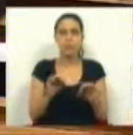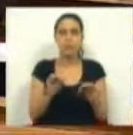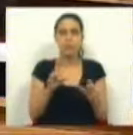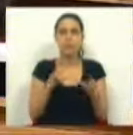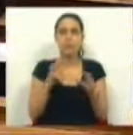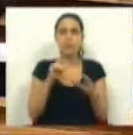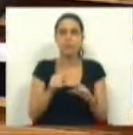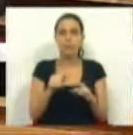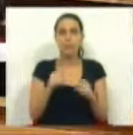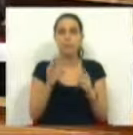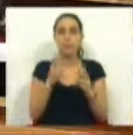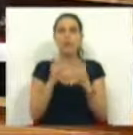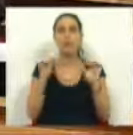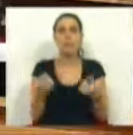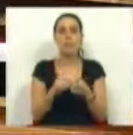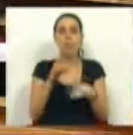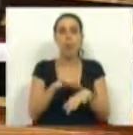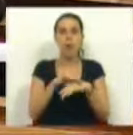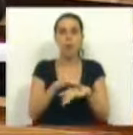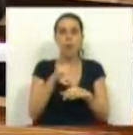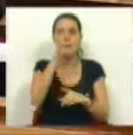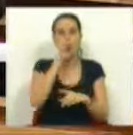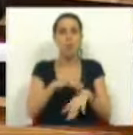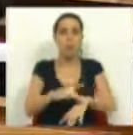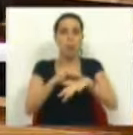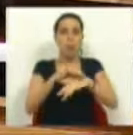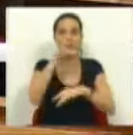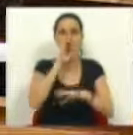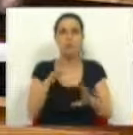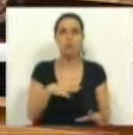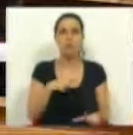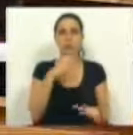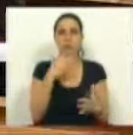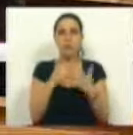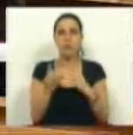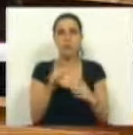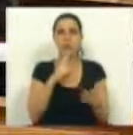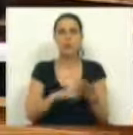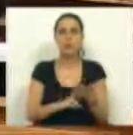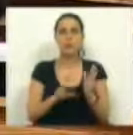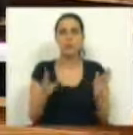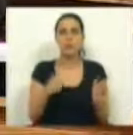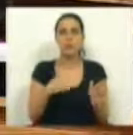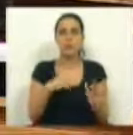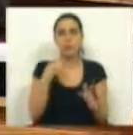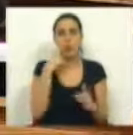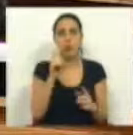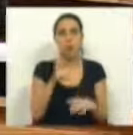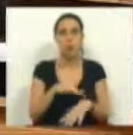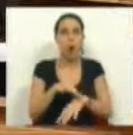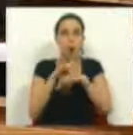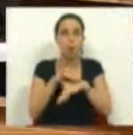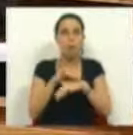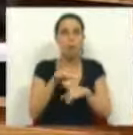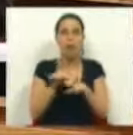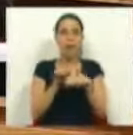é local, absolutamente local, que se resume no fundo à obsessão de um ministro, eu não vou especular sobre as